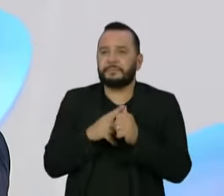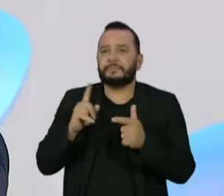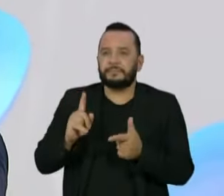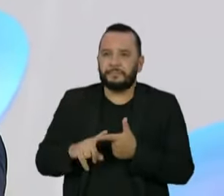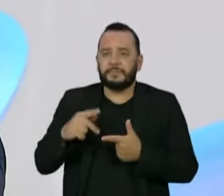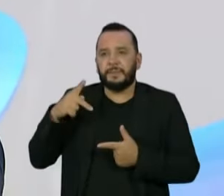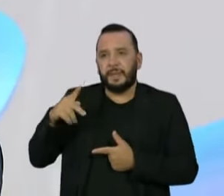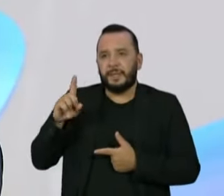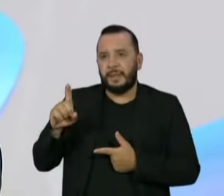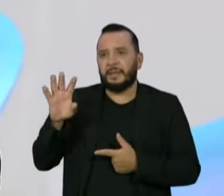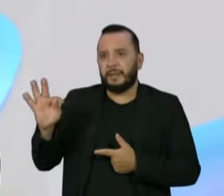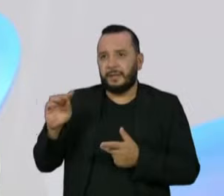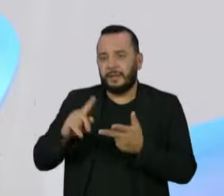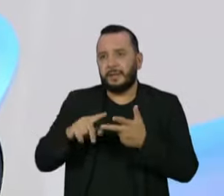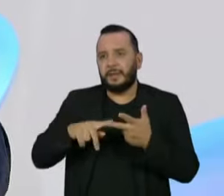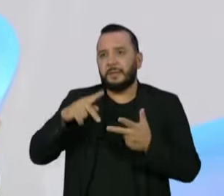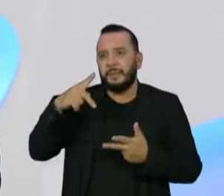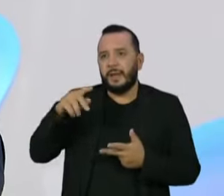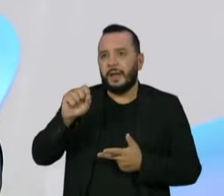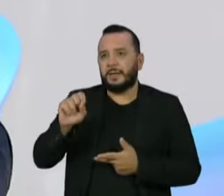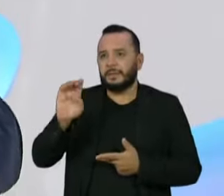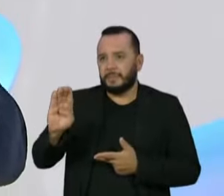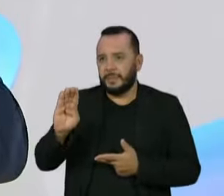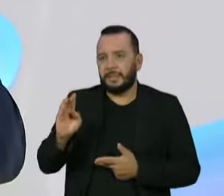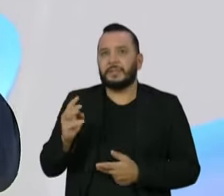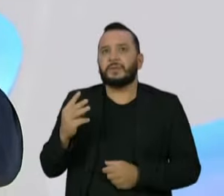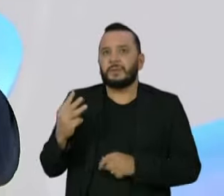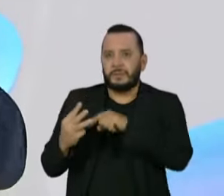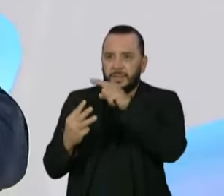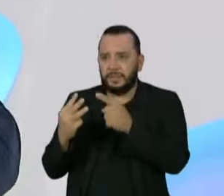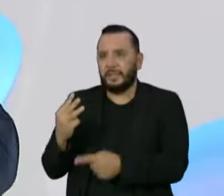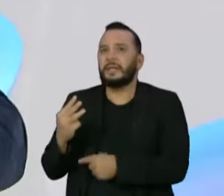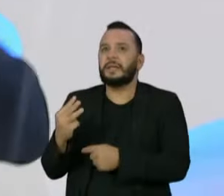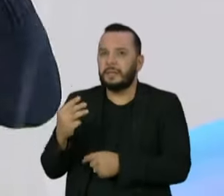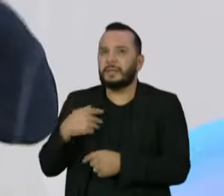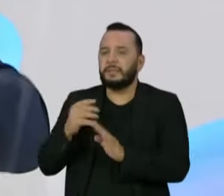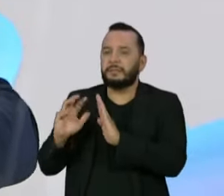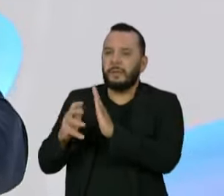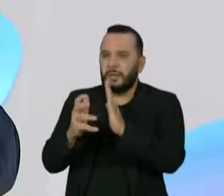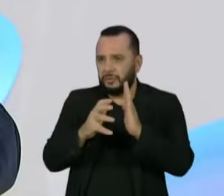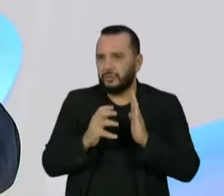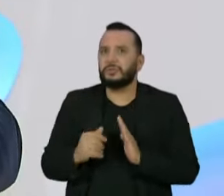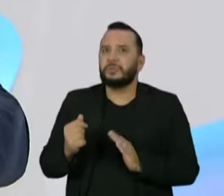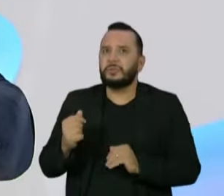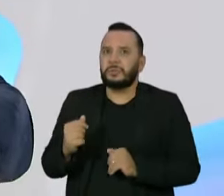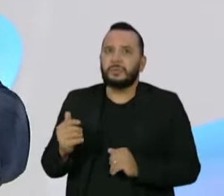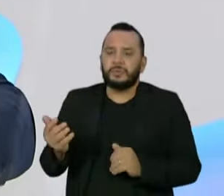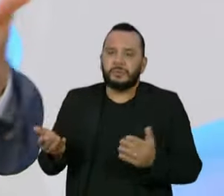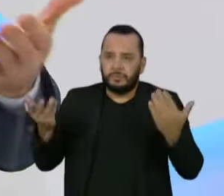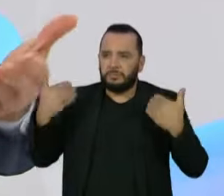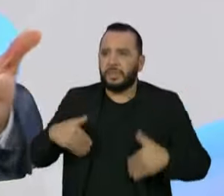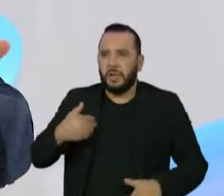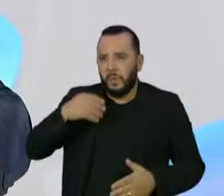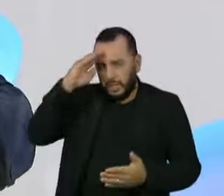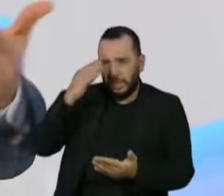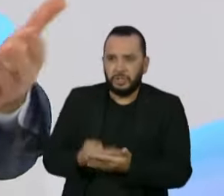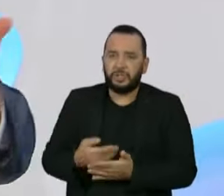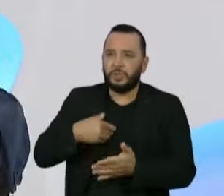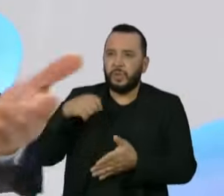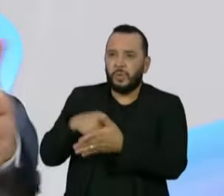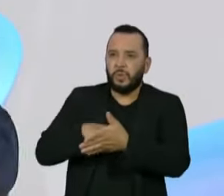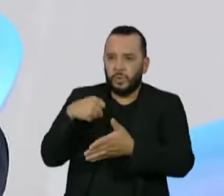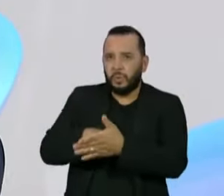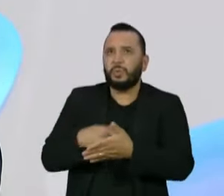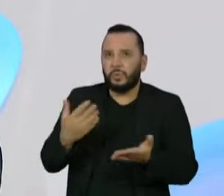o PDT e o PSB. São três partidos que eu tenho mais adesão diante do meu comportamento daquilo que eu luto para a